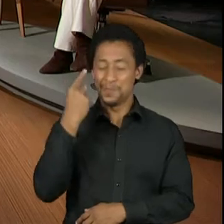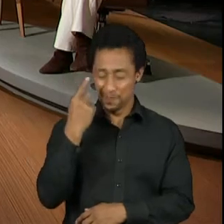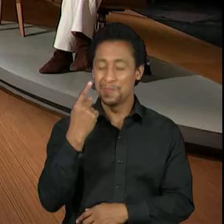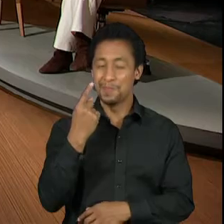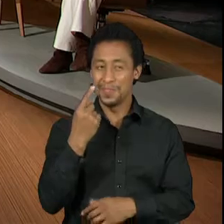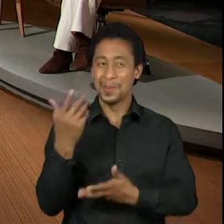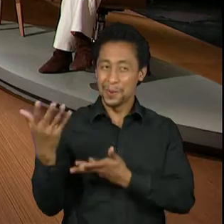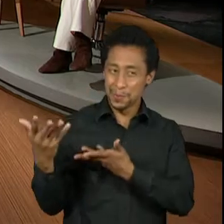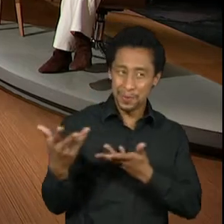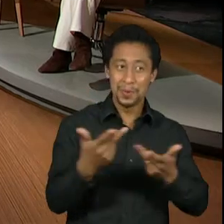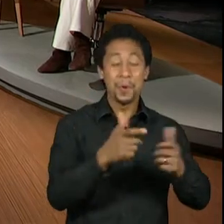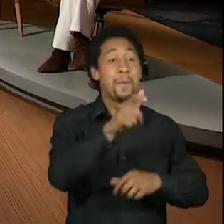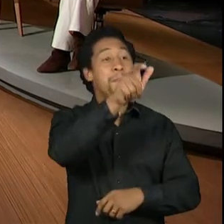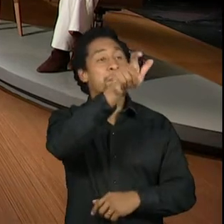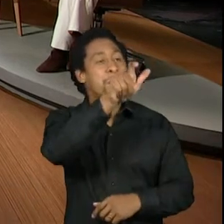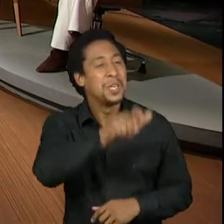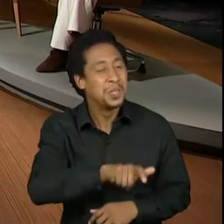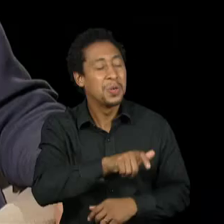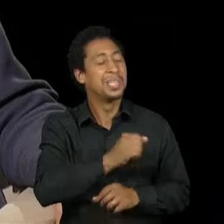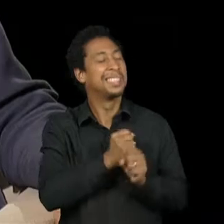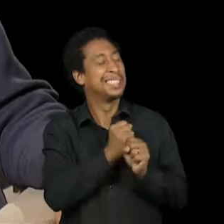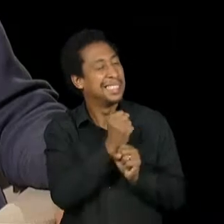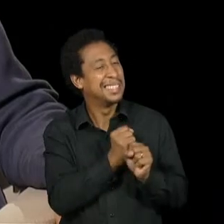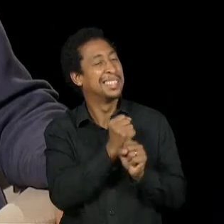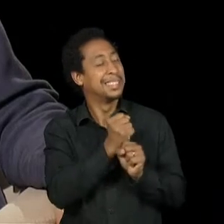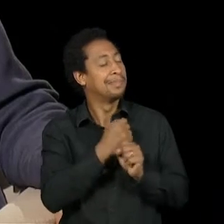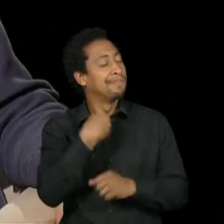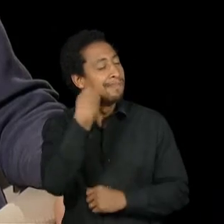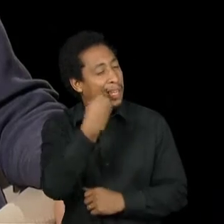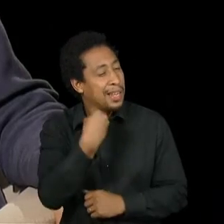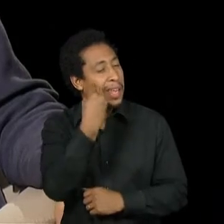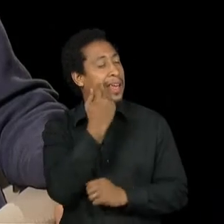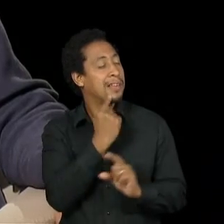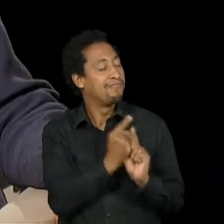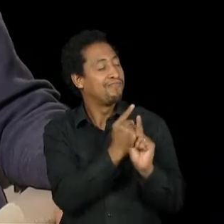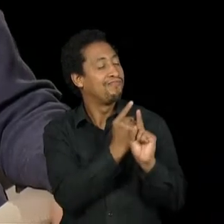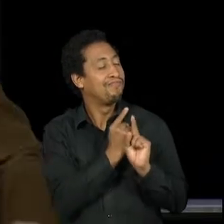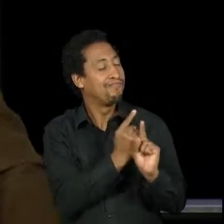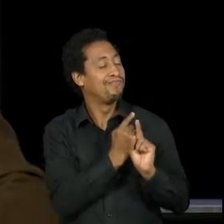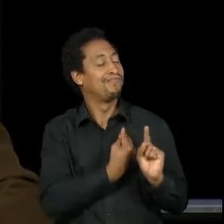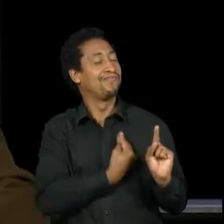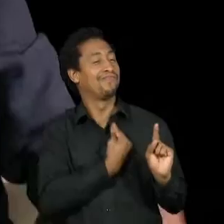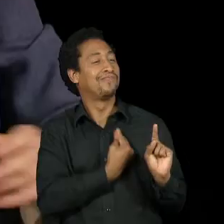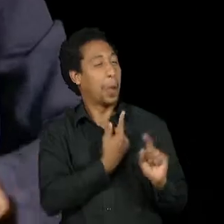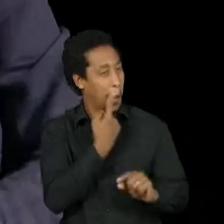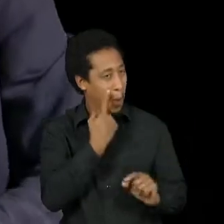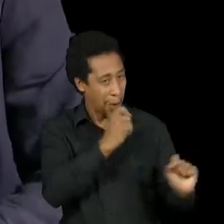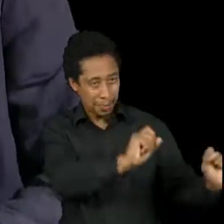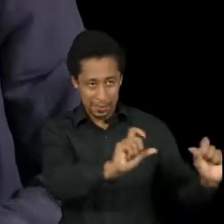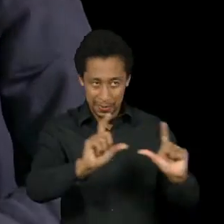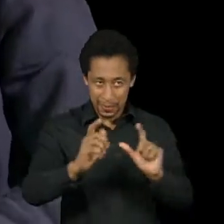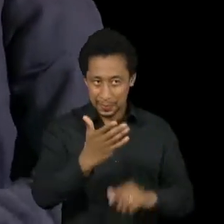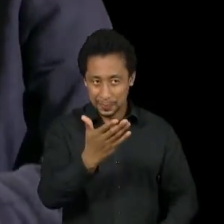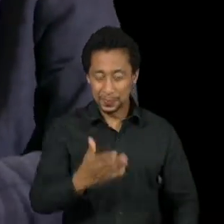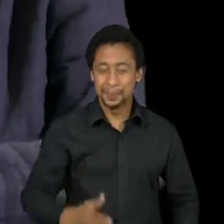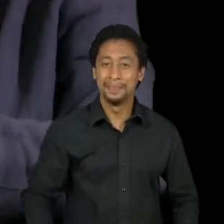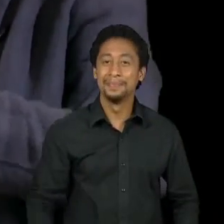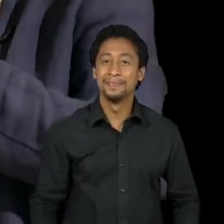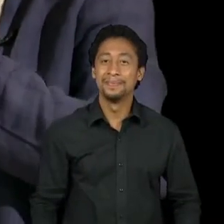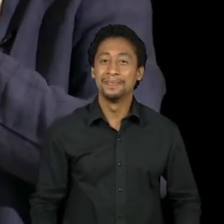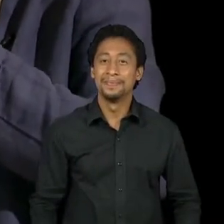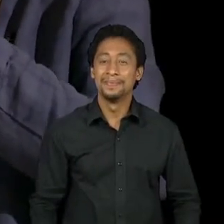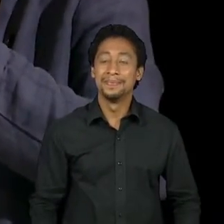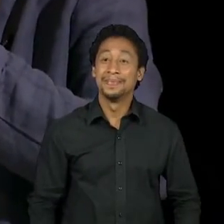pessoas que têm muitos e muitos anos de convivência. Está aí. Vamos ver. Lígia,